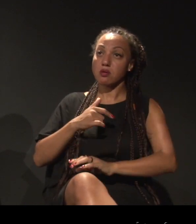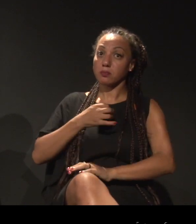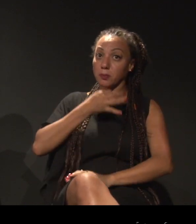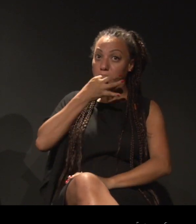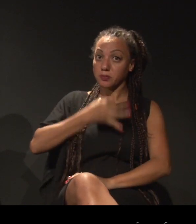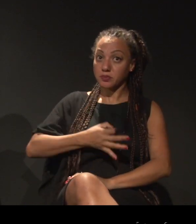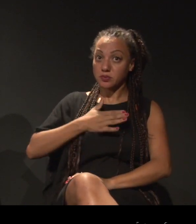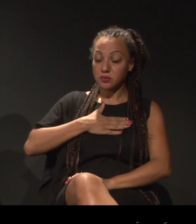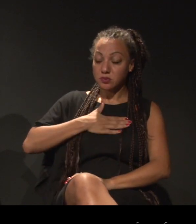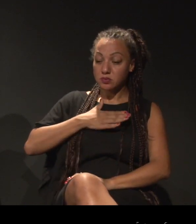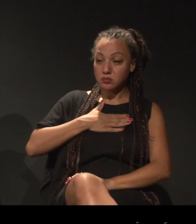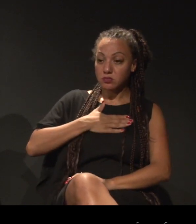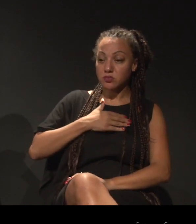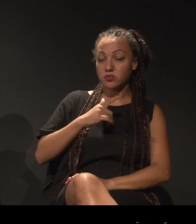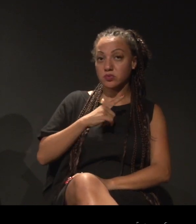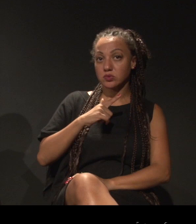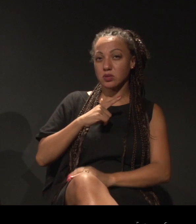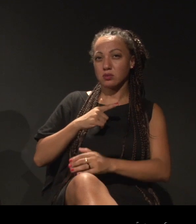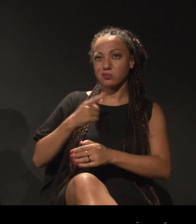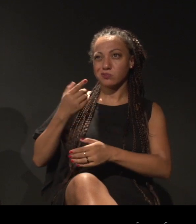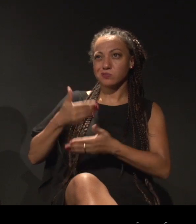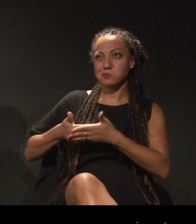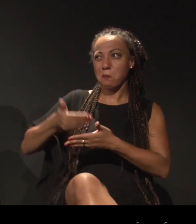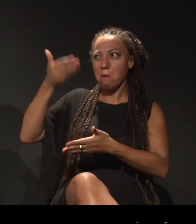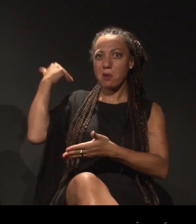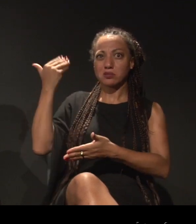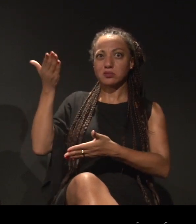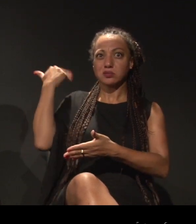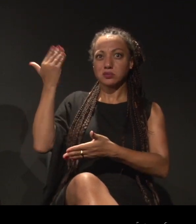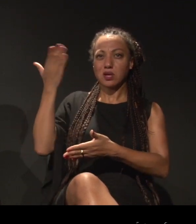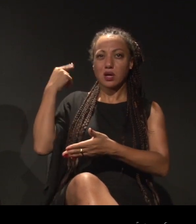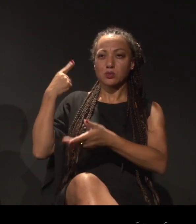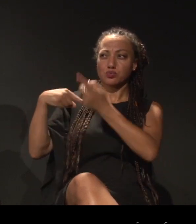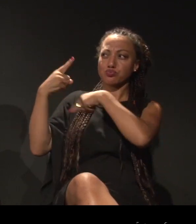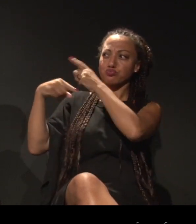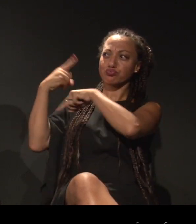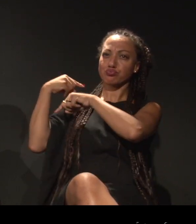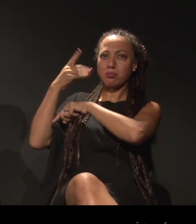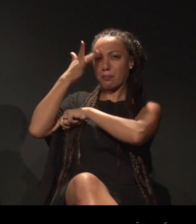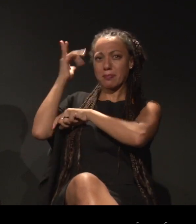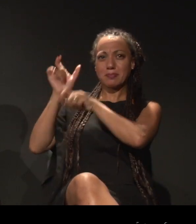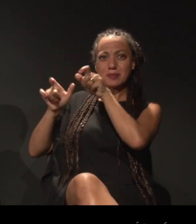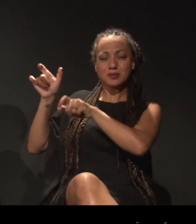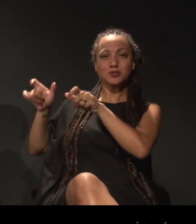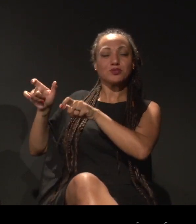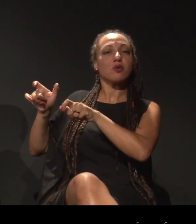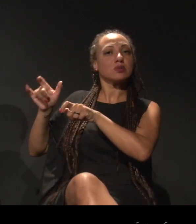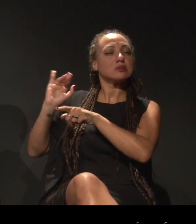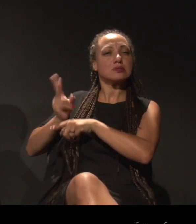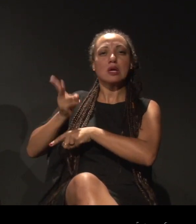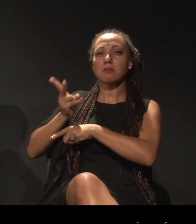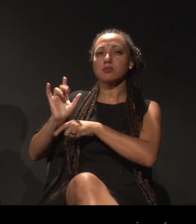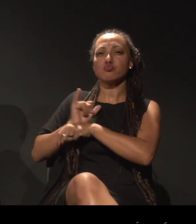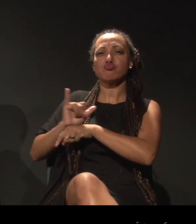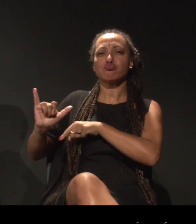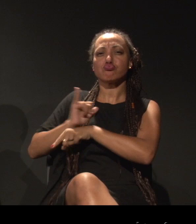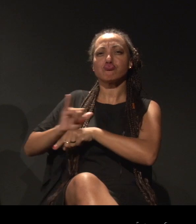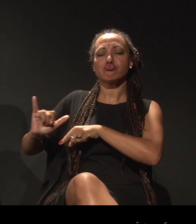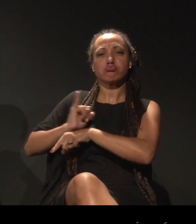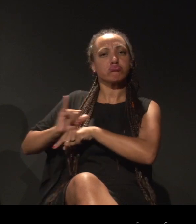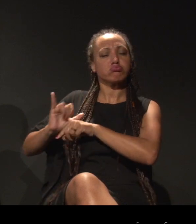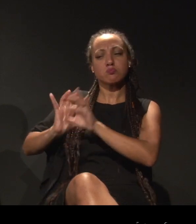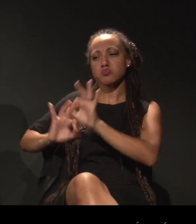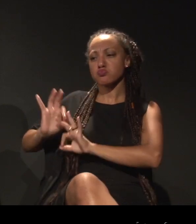passado onde os nossos antepassados constantemente se articularam e se